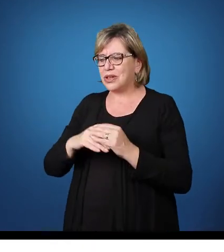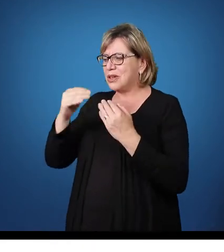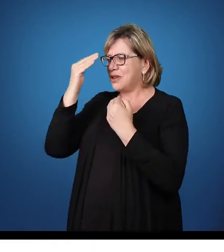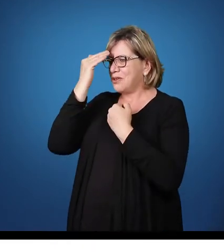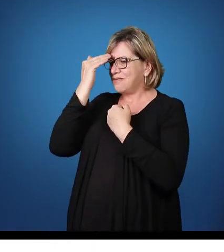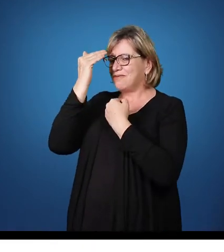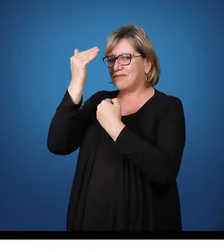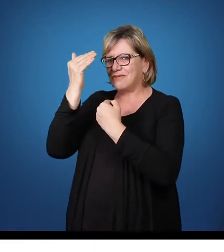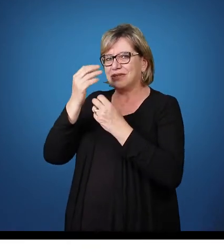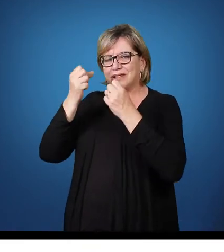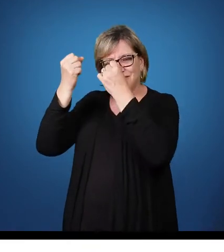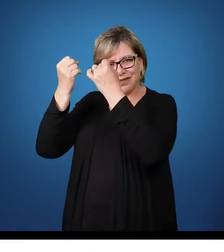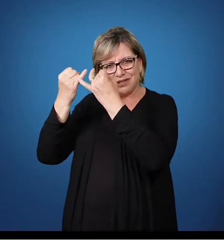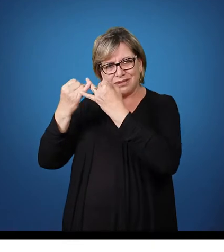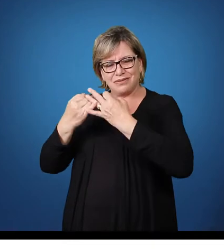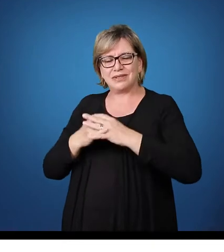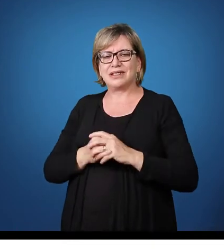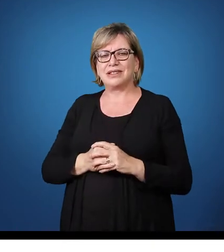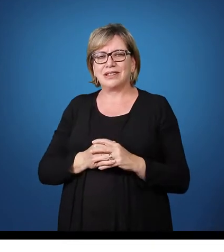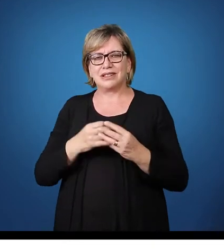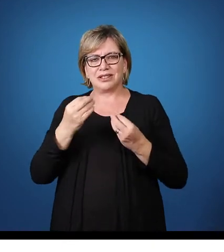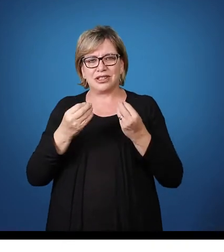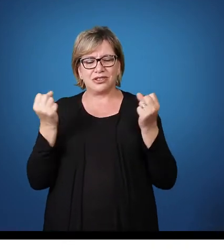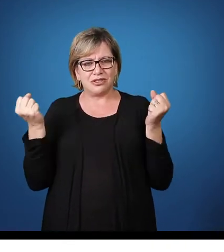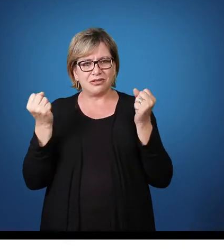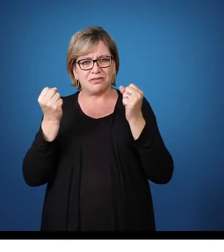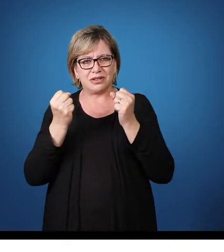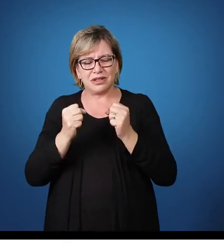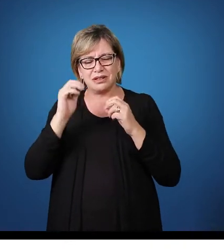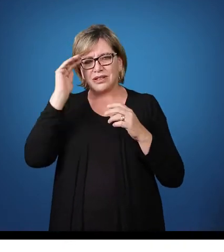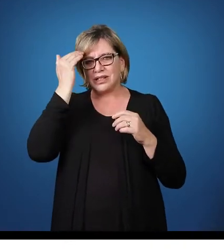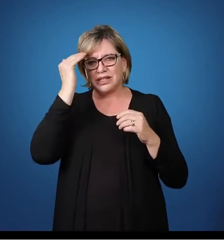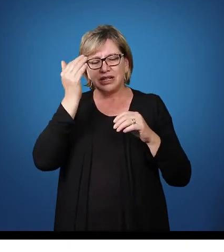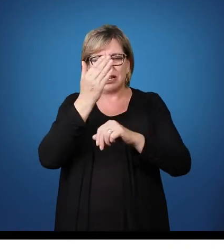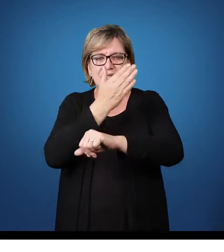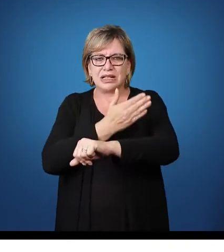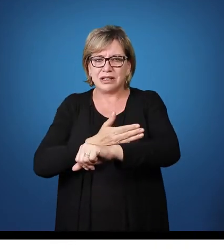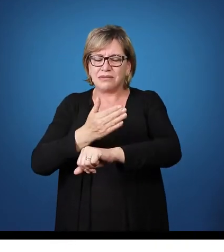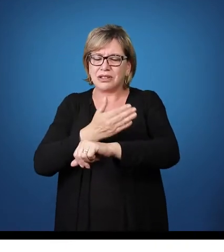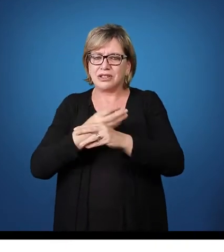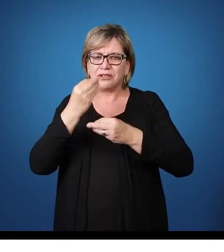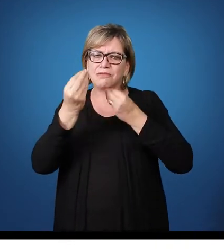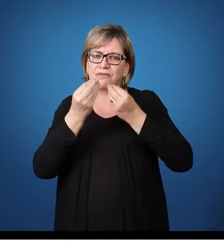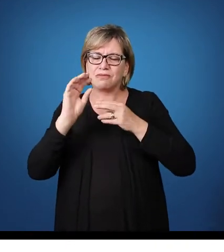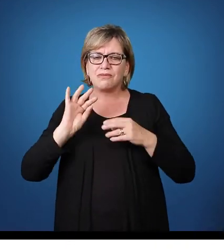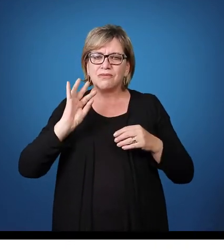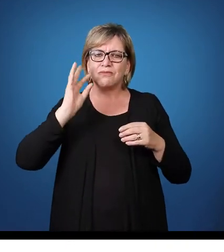então, coordenadora, pela sua contribuição Para que a gente possa entender na prática Como ocorre o planejamento nas